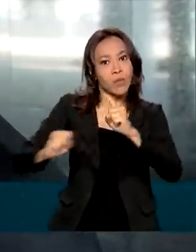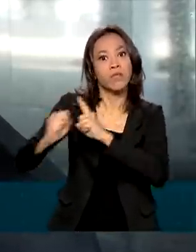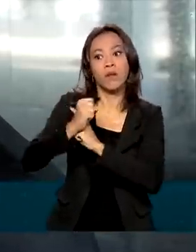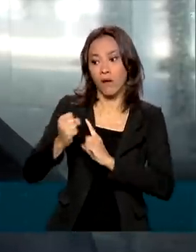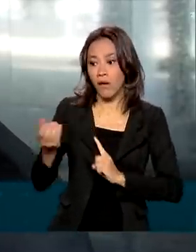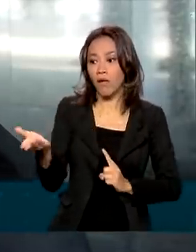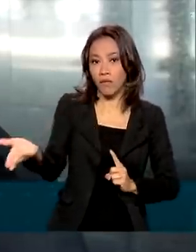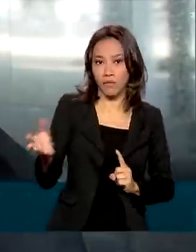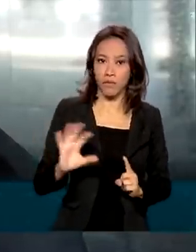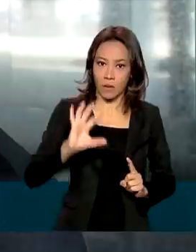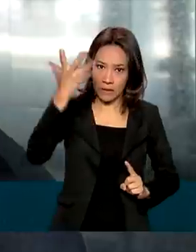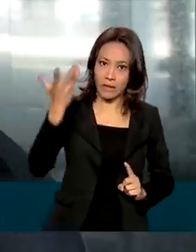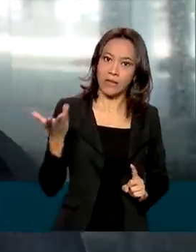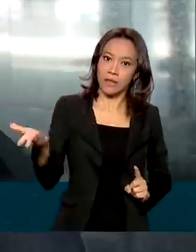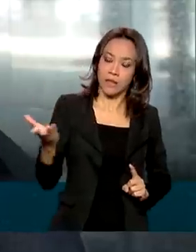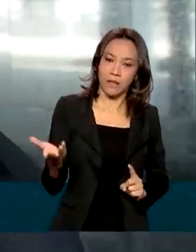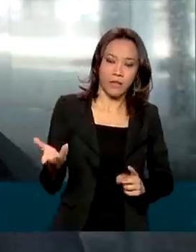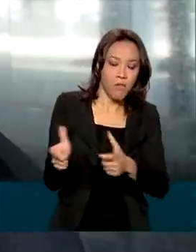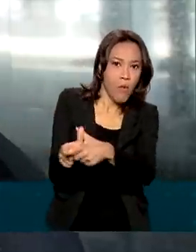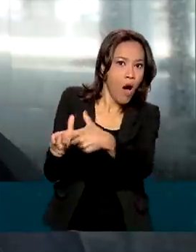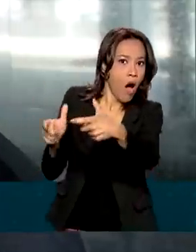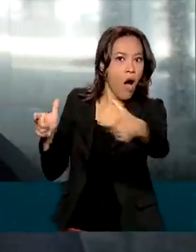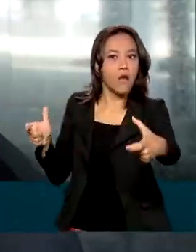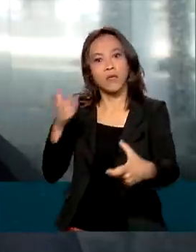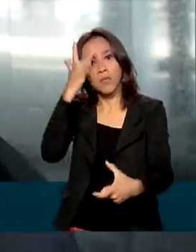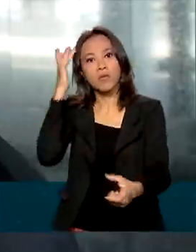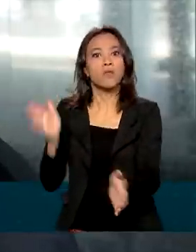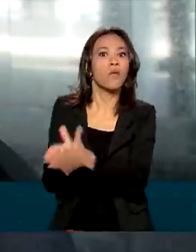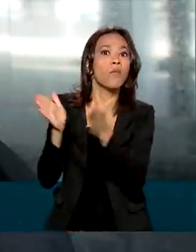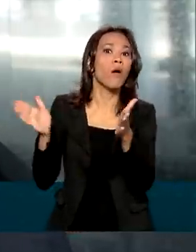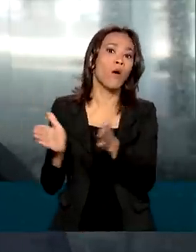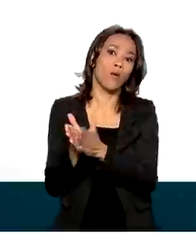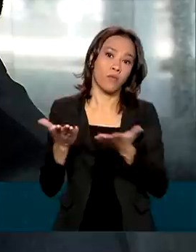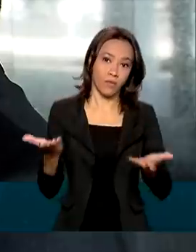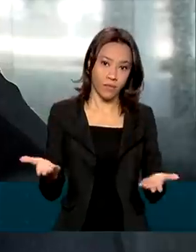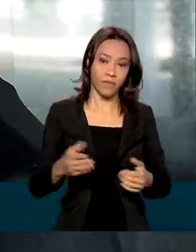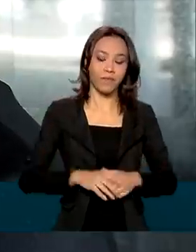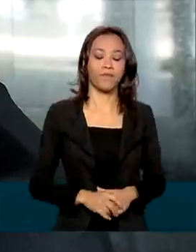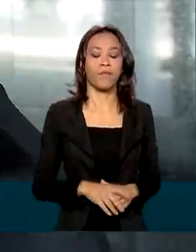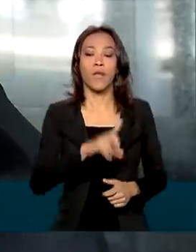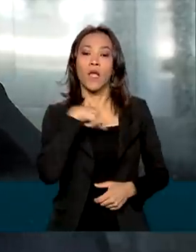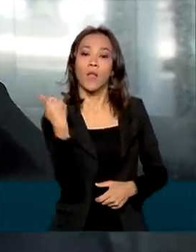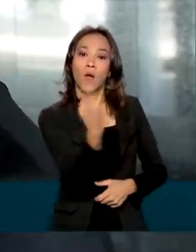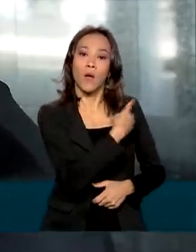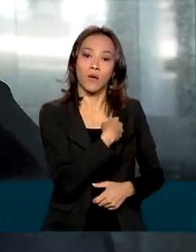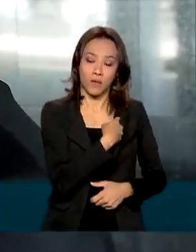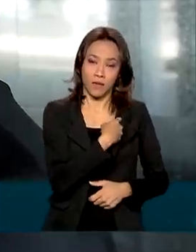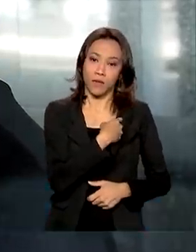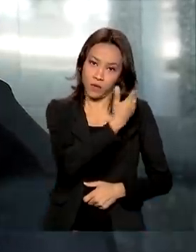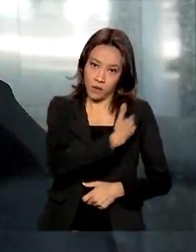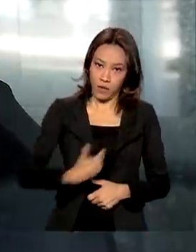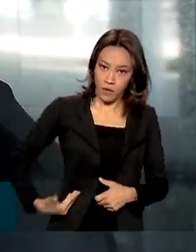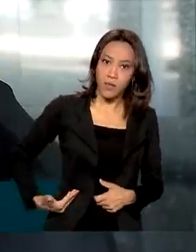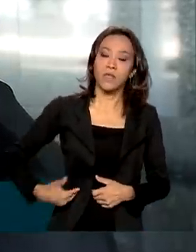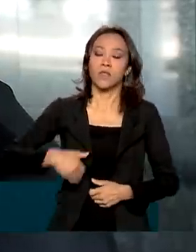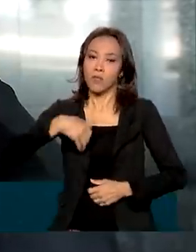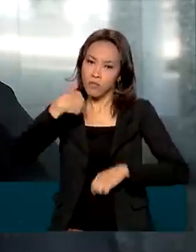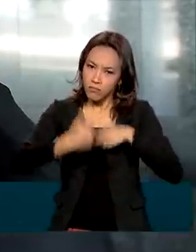que atinge muito mais a população que está na faixa da pobreza e extrema pobreza. Nós estamos trabalhando de